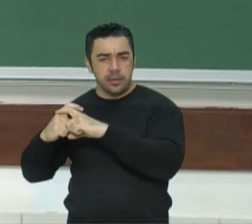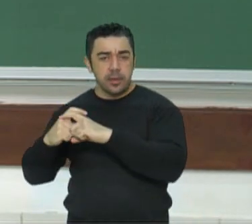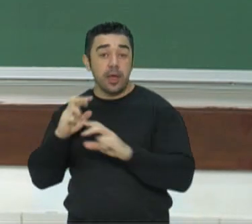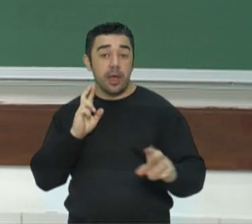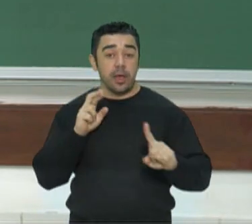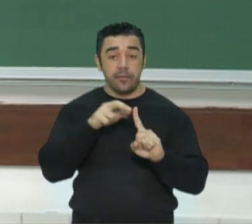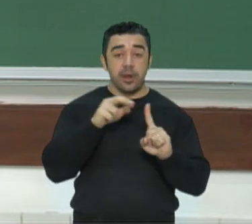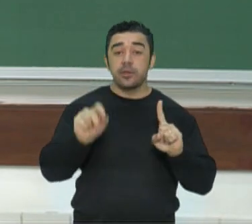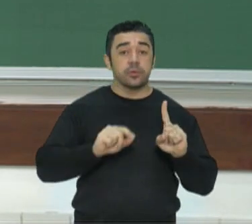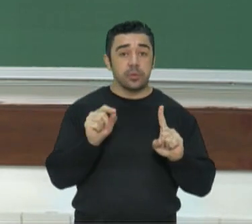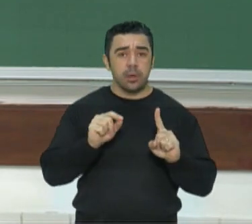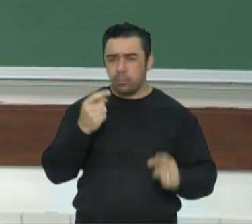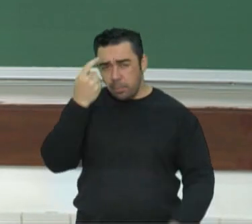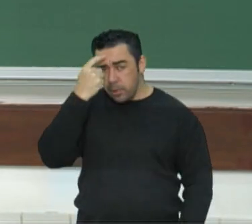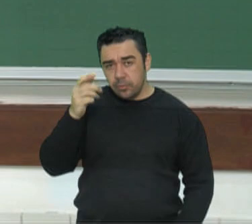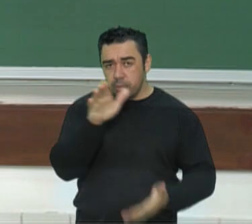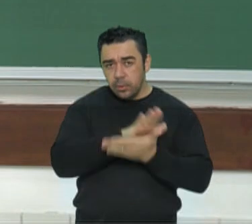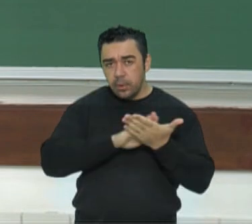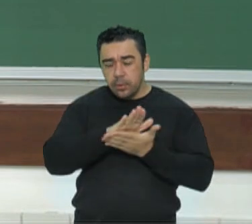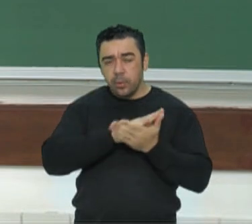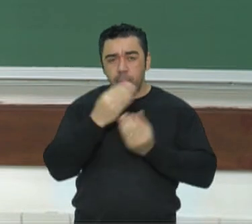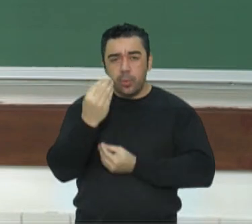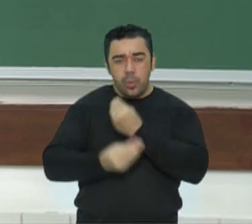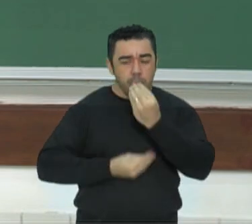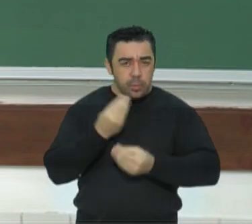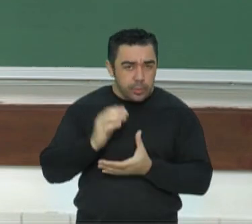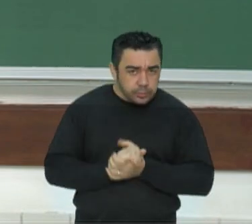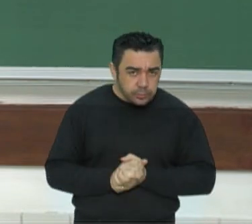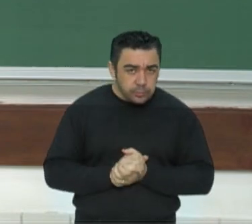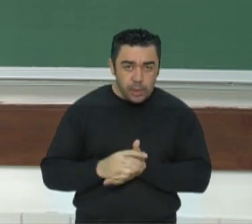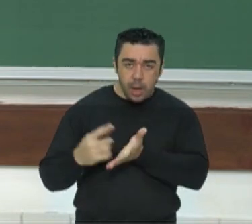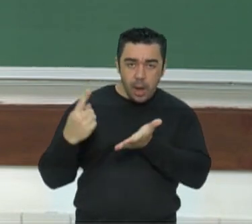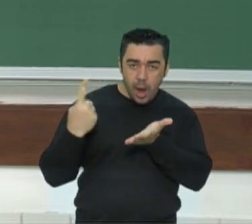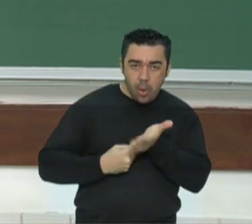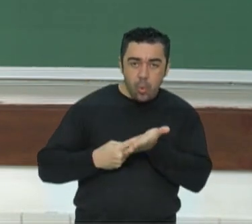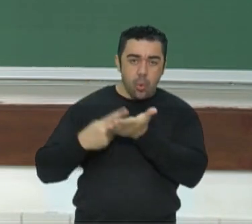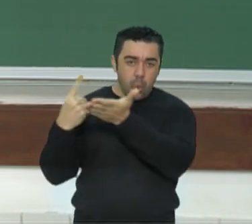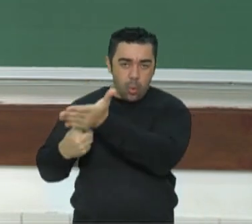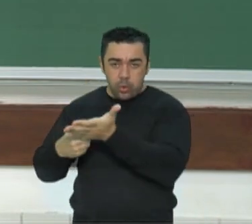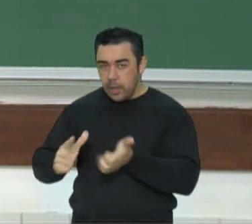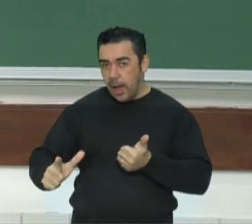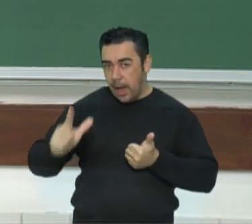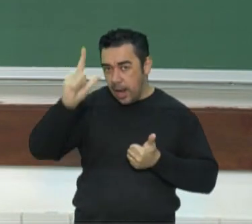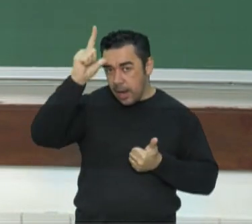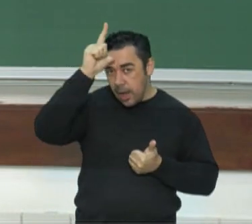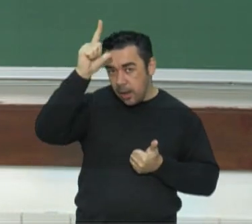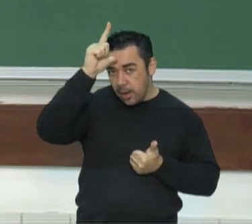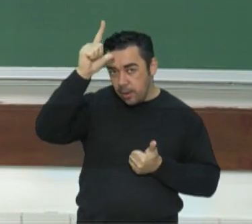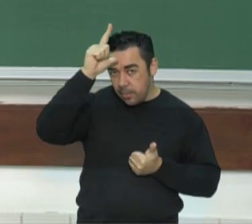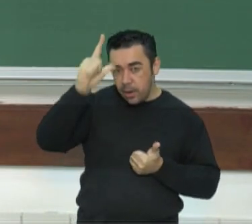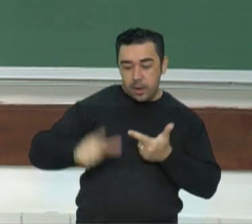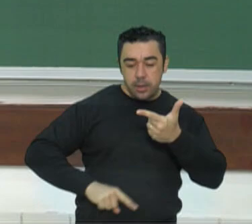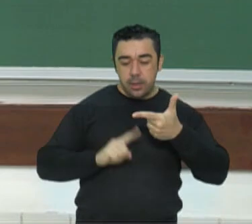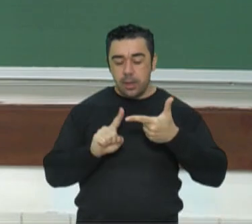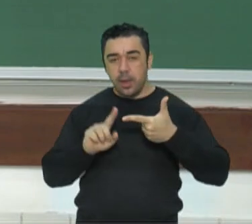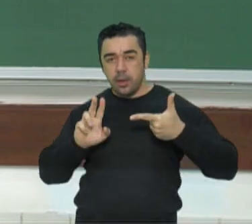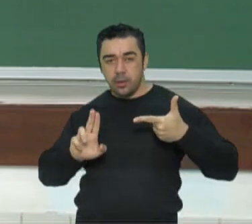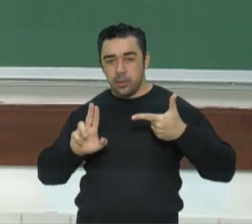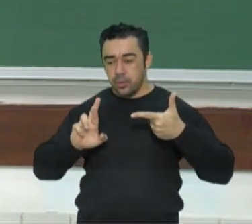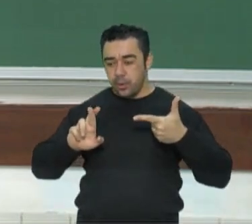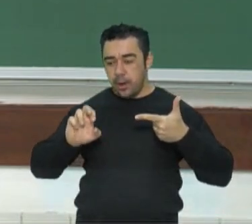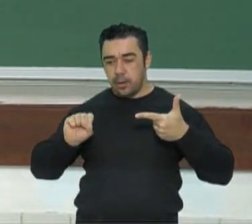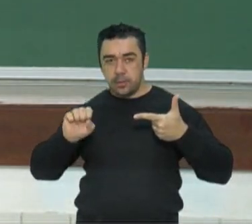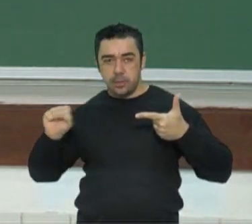referência a algo que seria impensável. O quê? Um acordo entre a Alemanha do Hitler e a União Soviética do Joseph